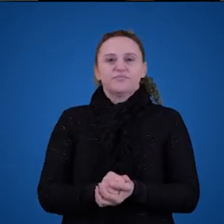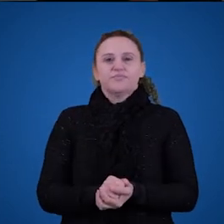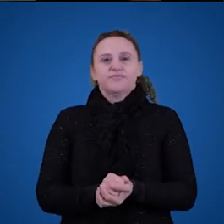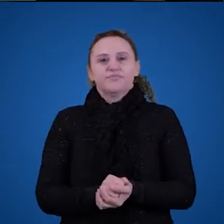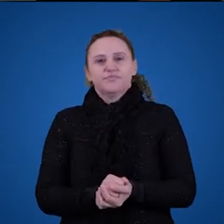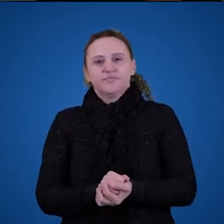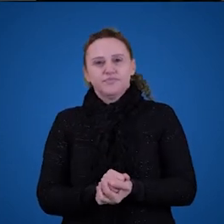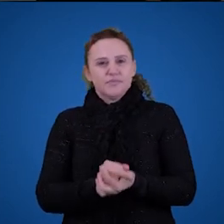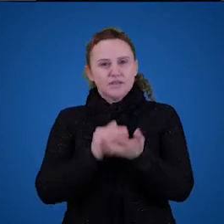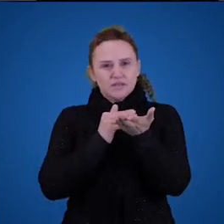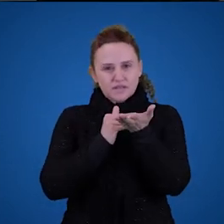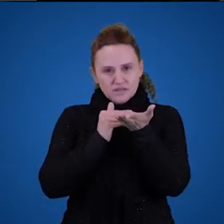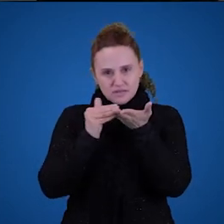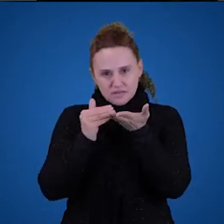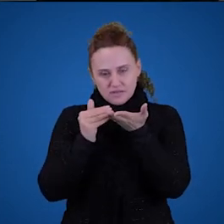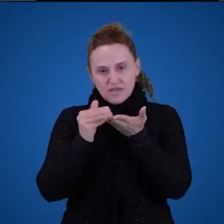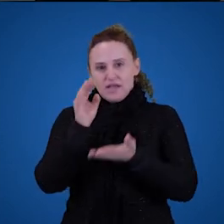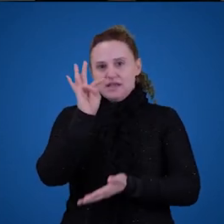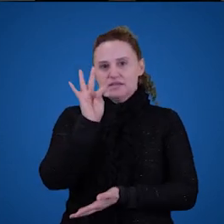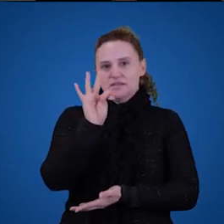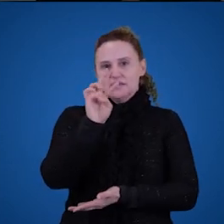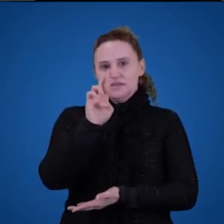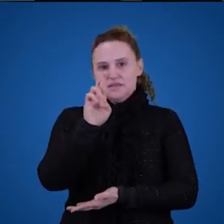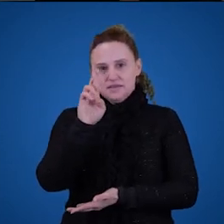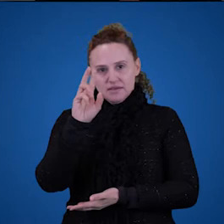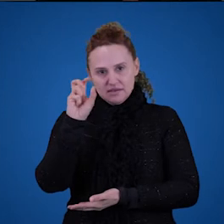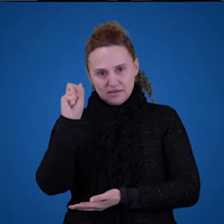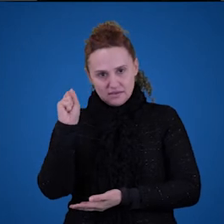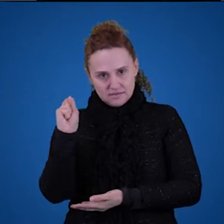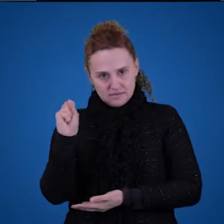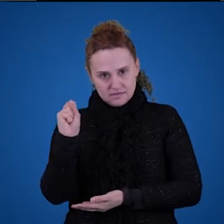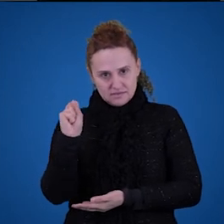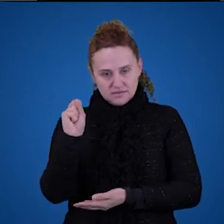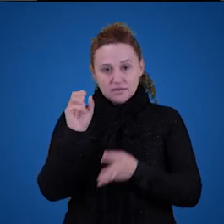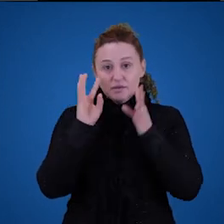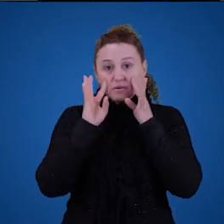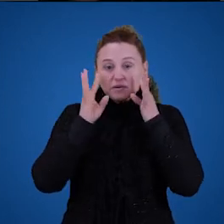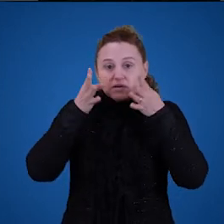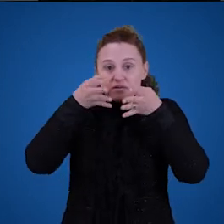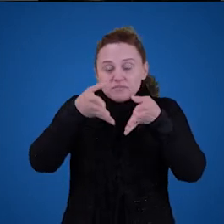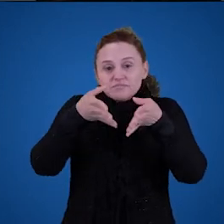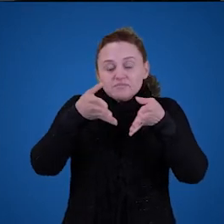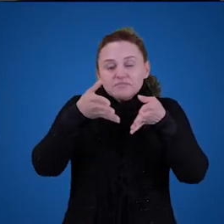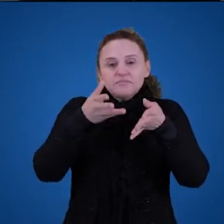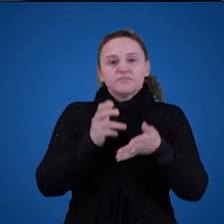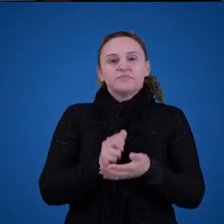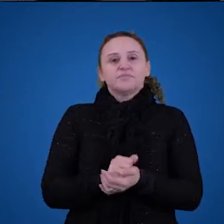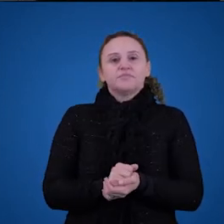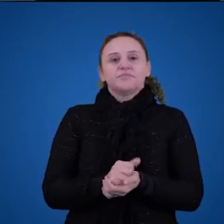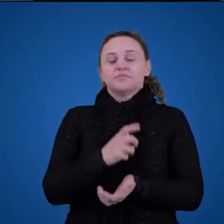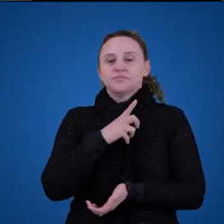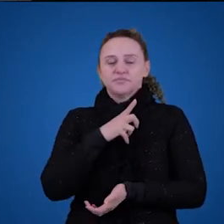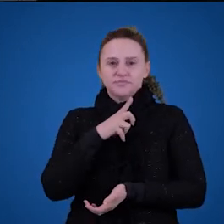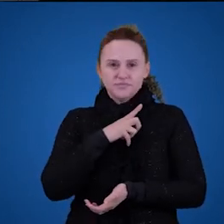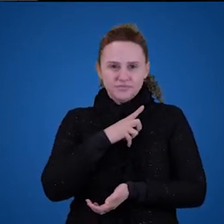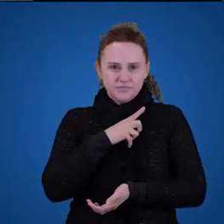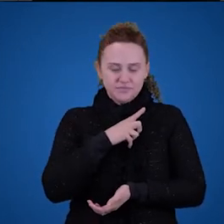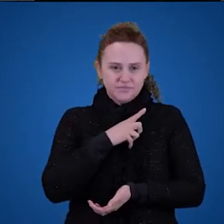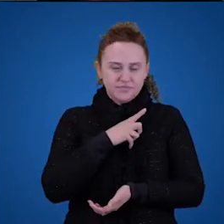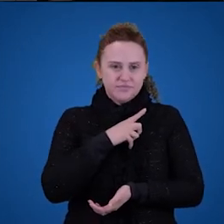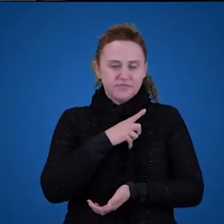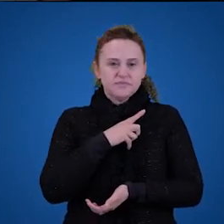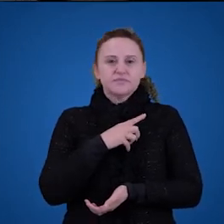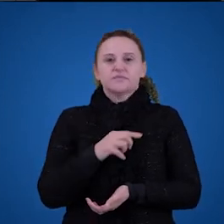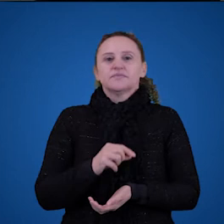começar com explorando a TRS com as nossas intuições. Então, tenham em mente a tese da